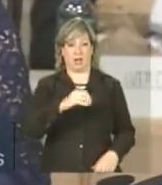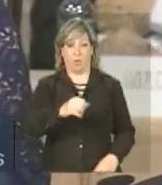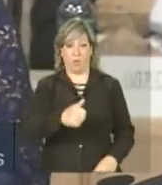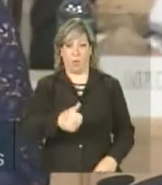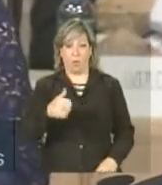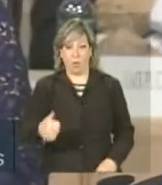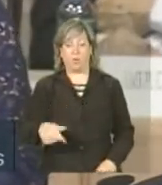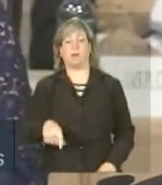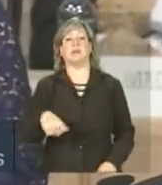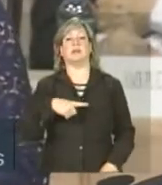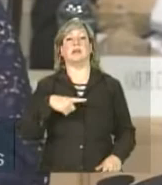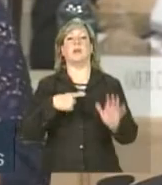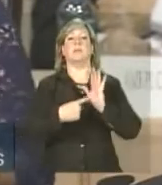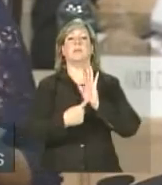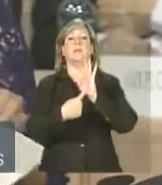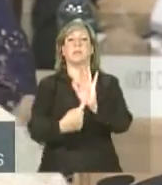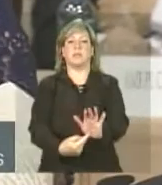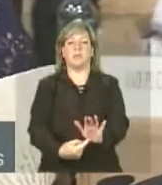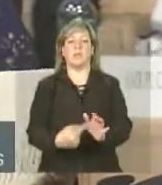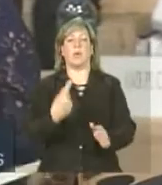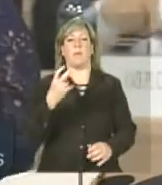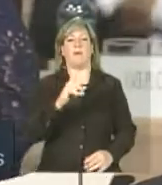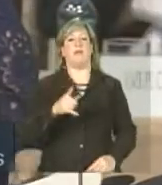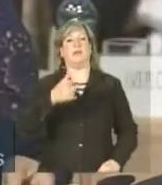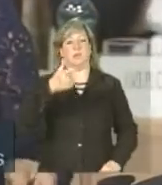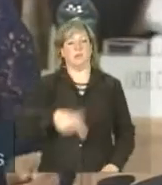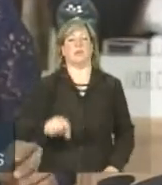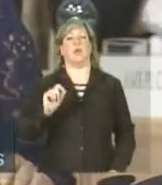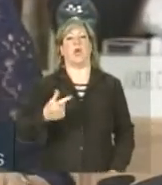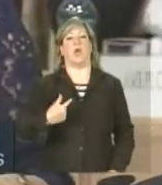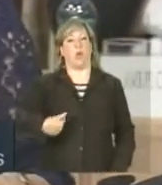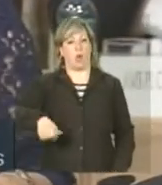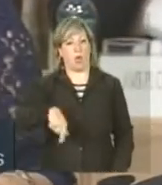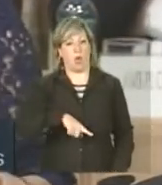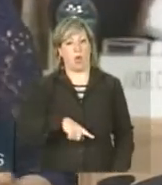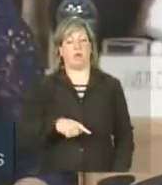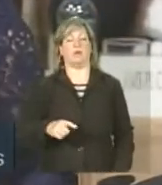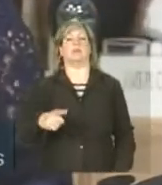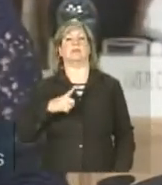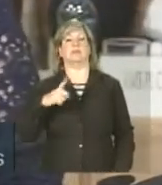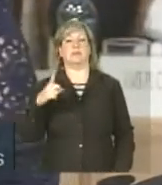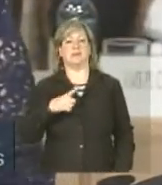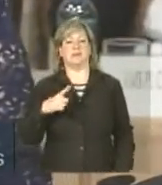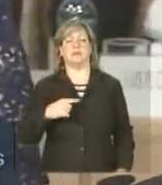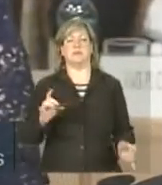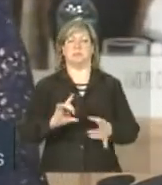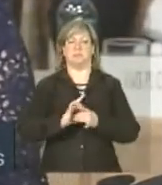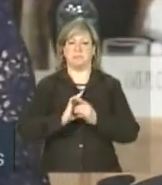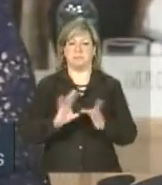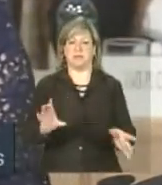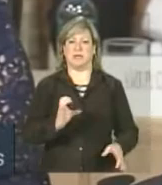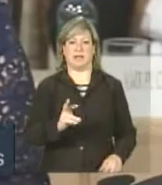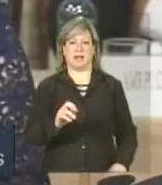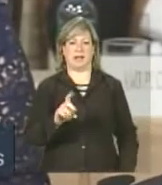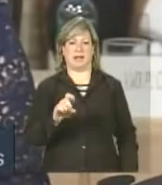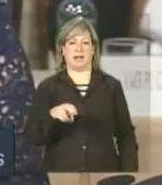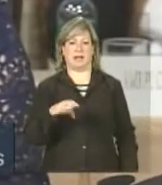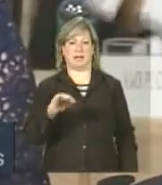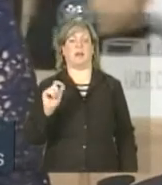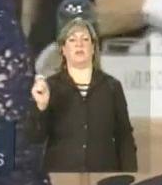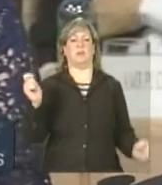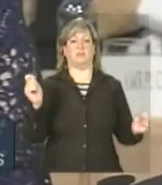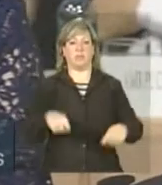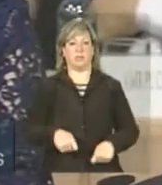demonstrou uma vez mais que dispomos de todas as credenciais para assumir